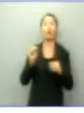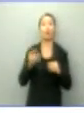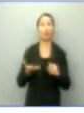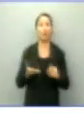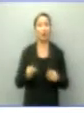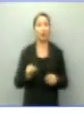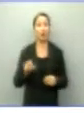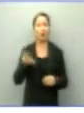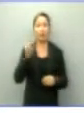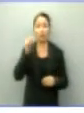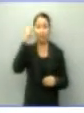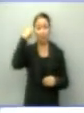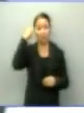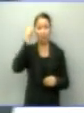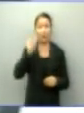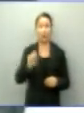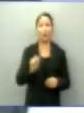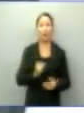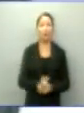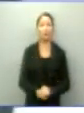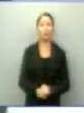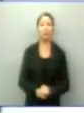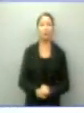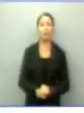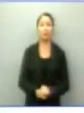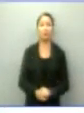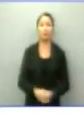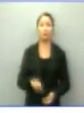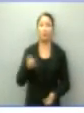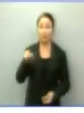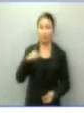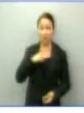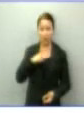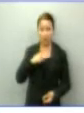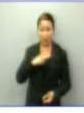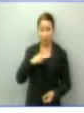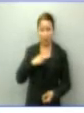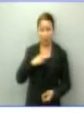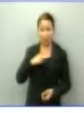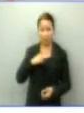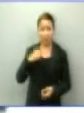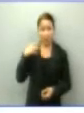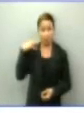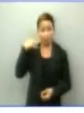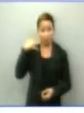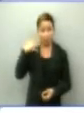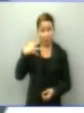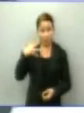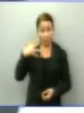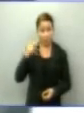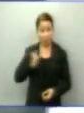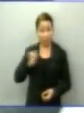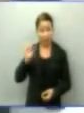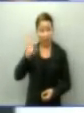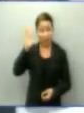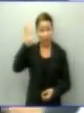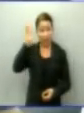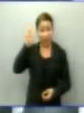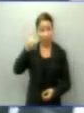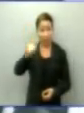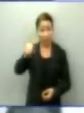Candidato Pedro Taques. Pode fazer, por favor. Candidato, o senhor tem uma campanha milionária, só na segunda parcial, 11 milhões de reais